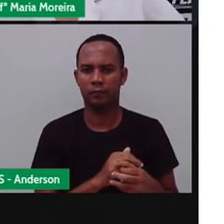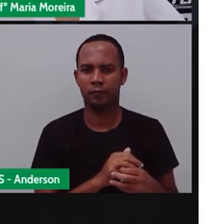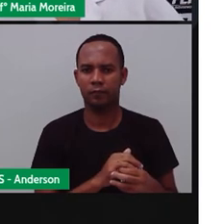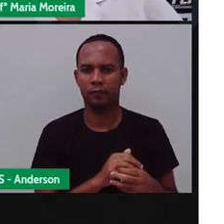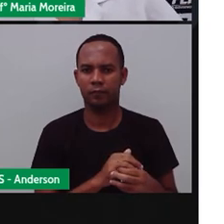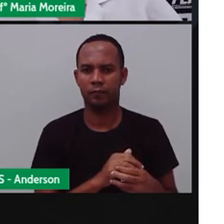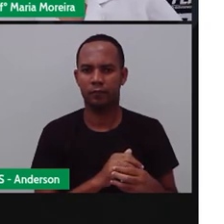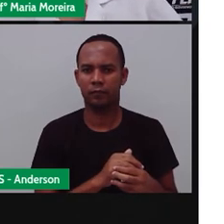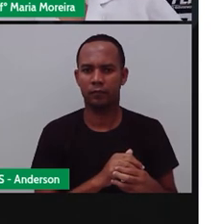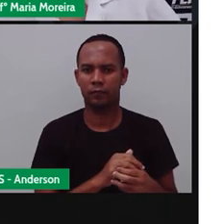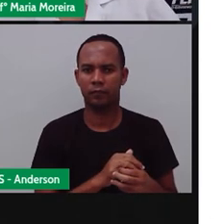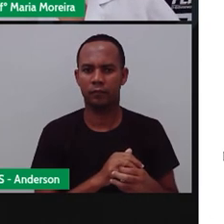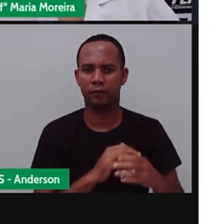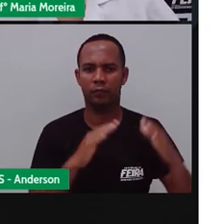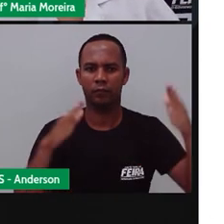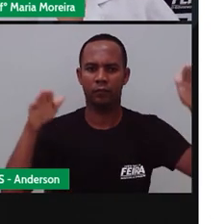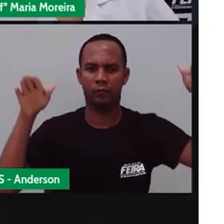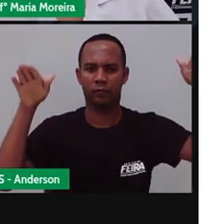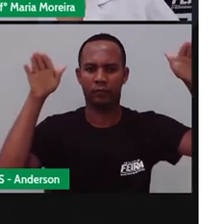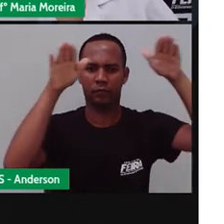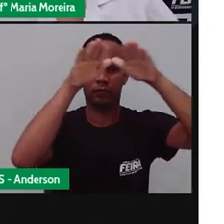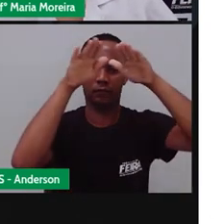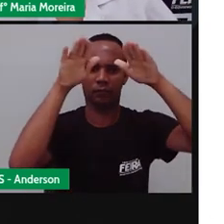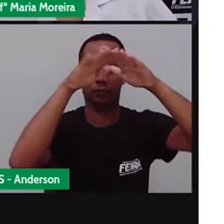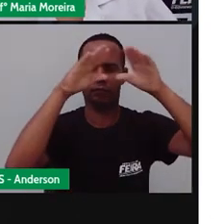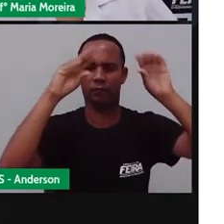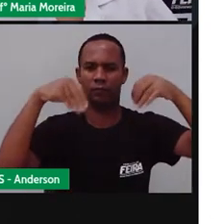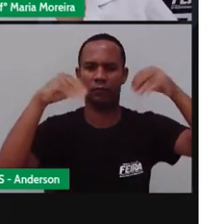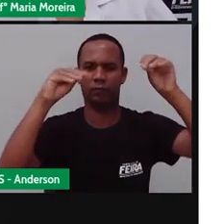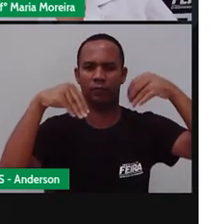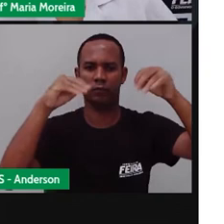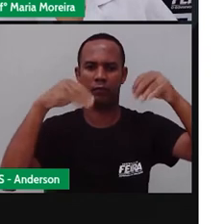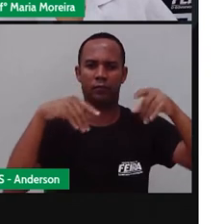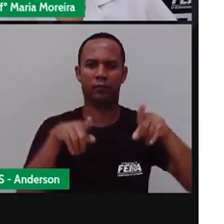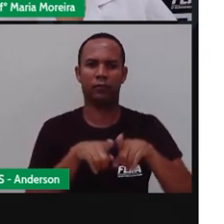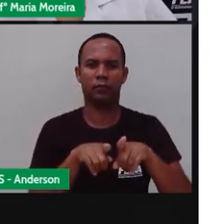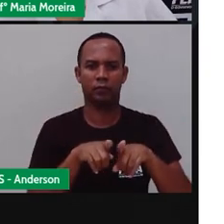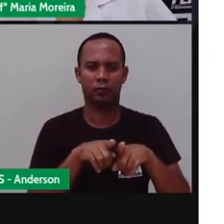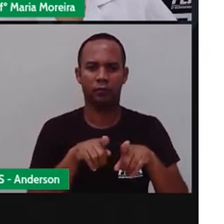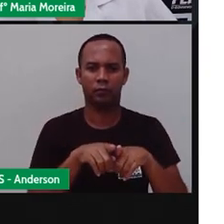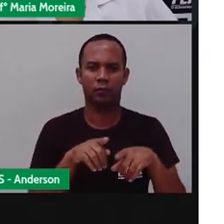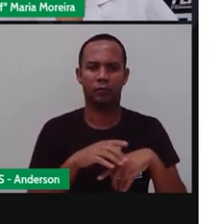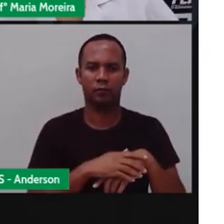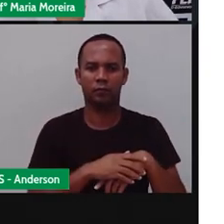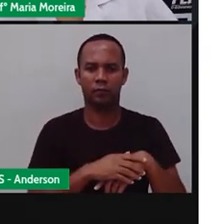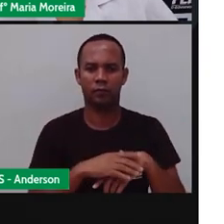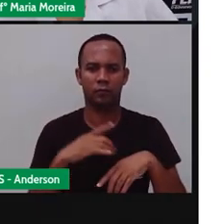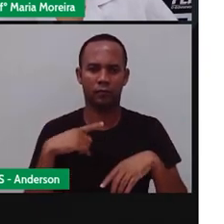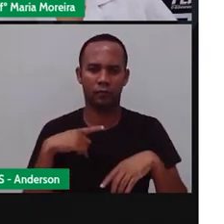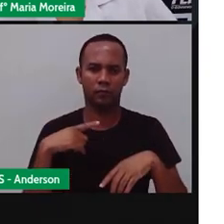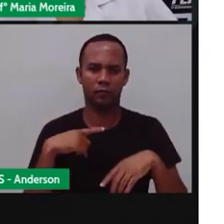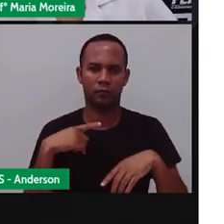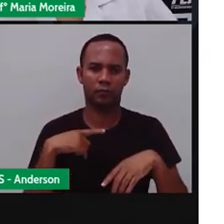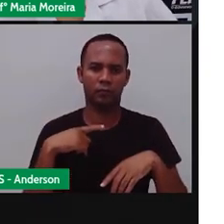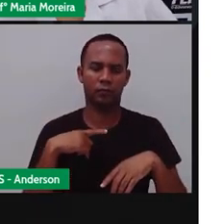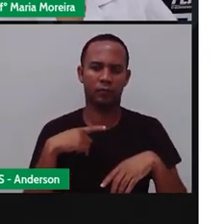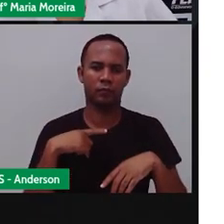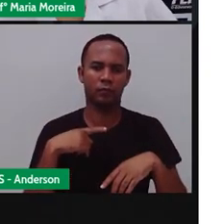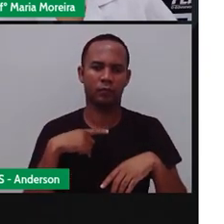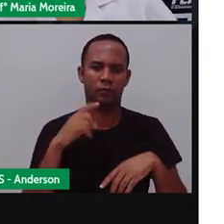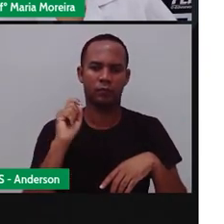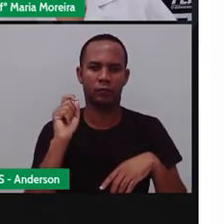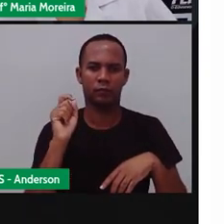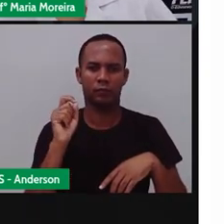Bom, o telhado pode ser feito de palha, né? Folhas e até mesmo de telha de barro ou a própria